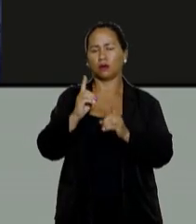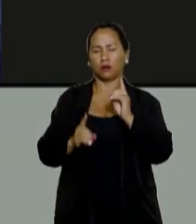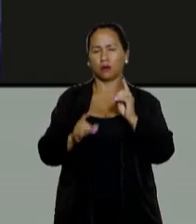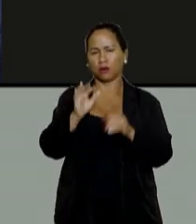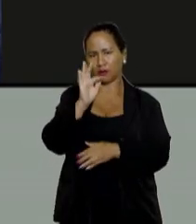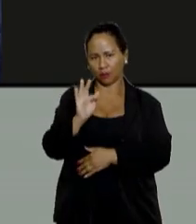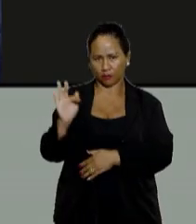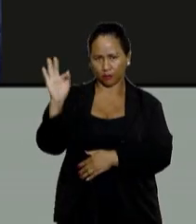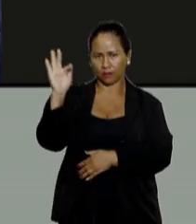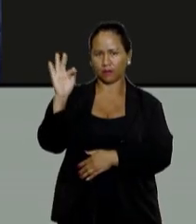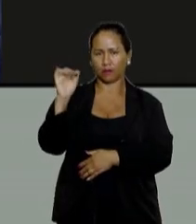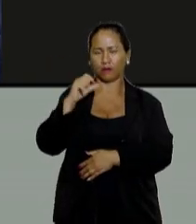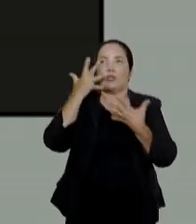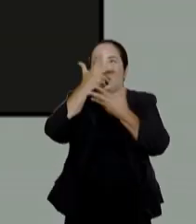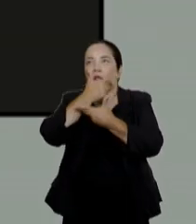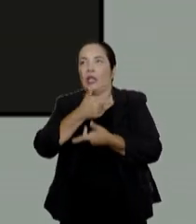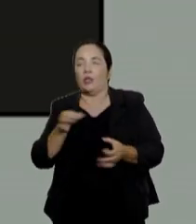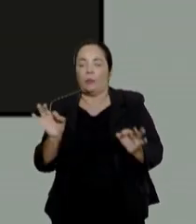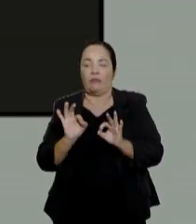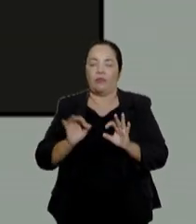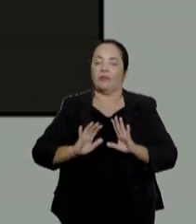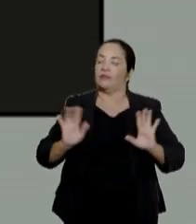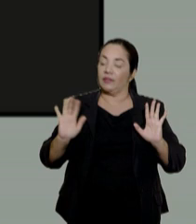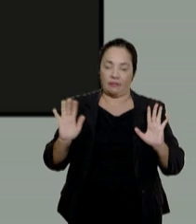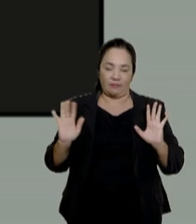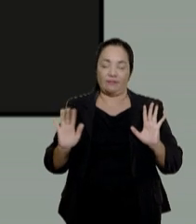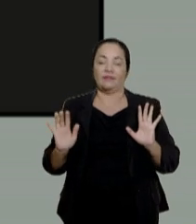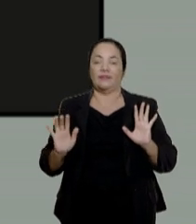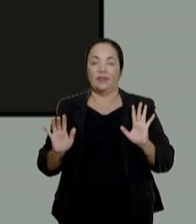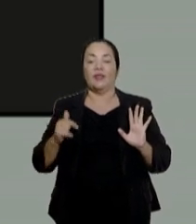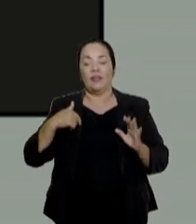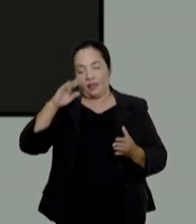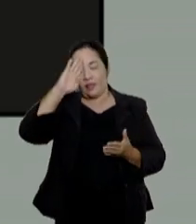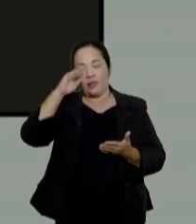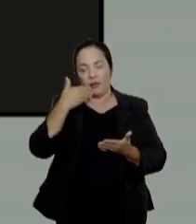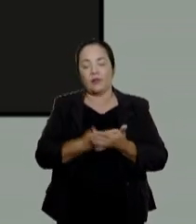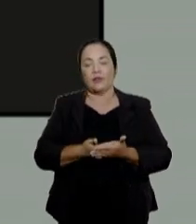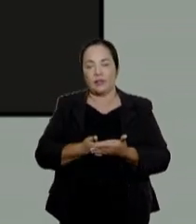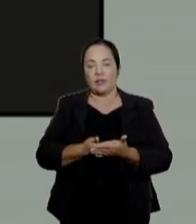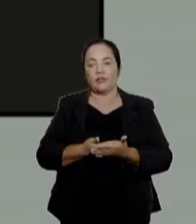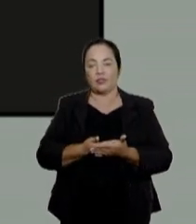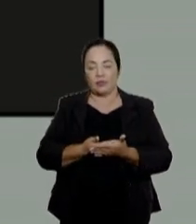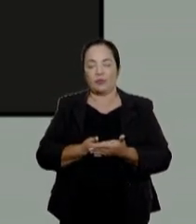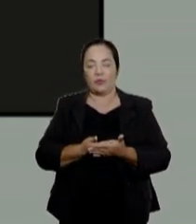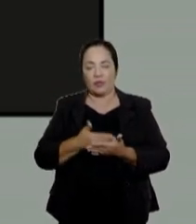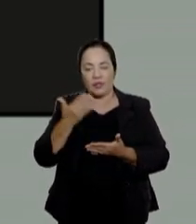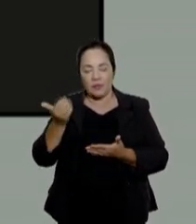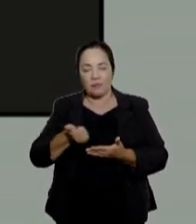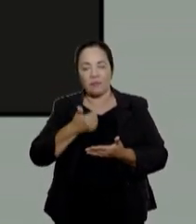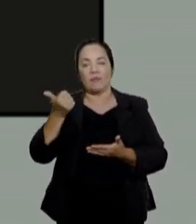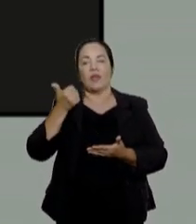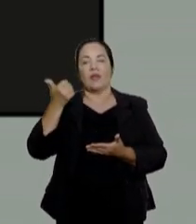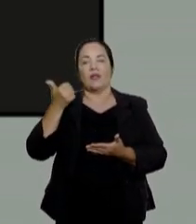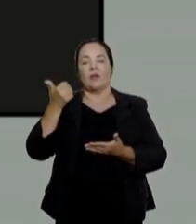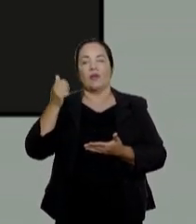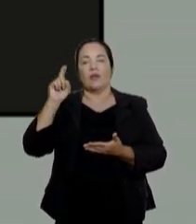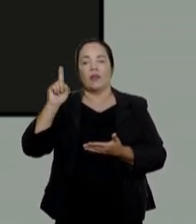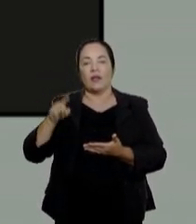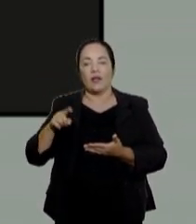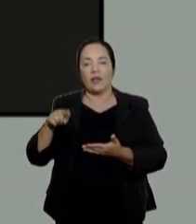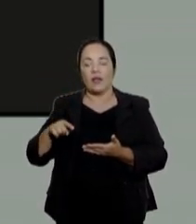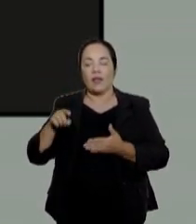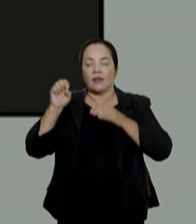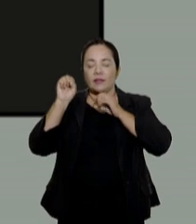dos agentes públicos quanto ao tema. Eu acredito que a melhor forma continua sendo essa, de apostar na educação ambiental, apostar na